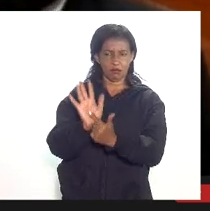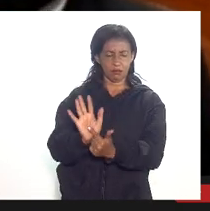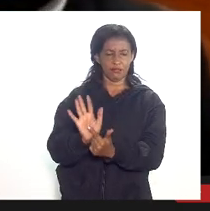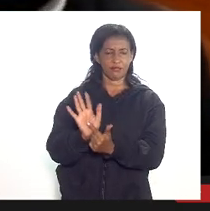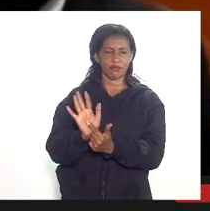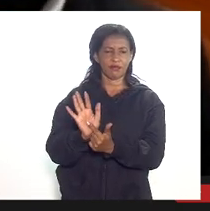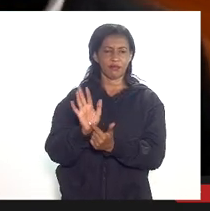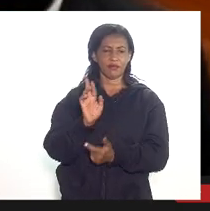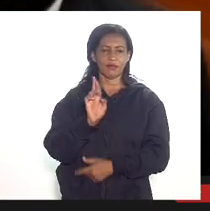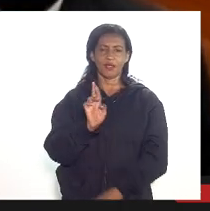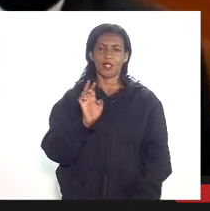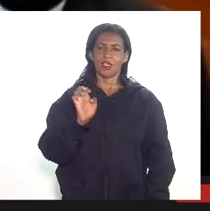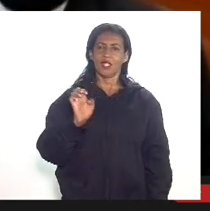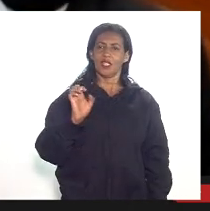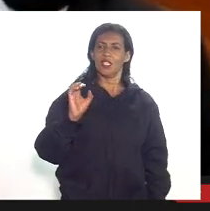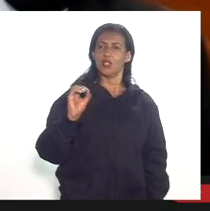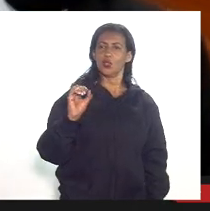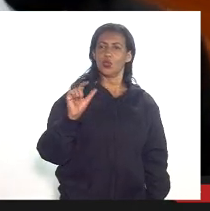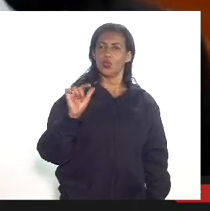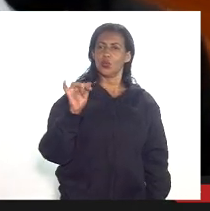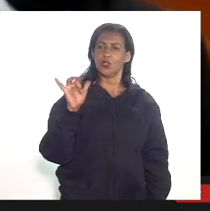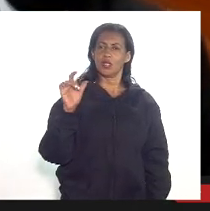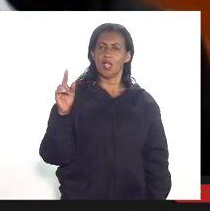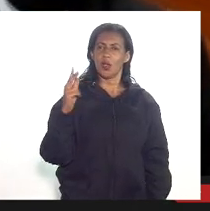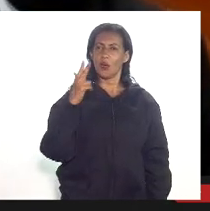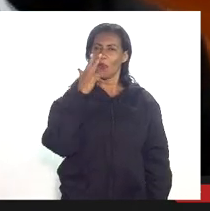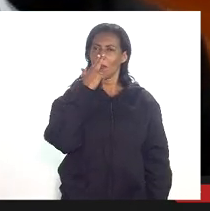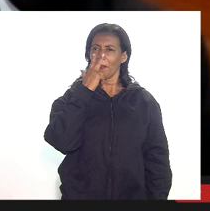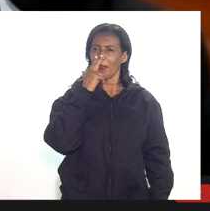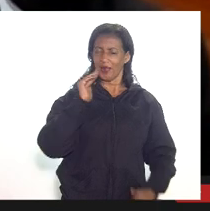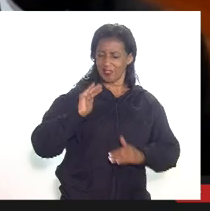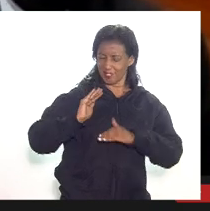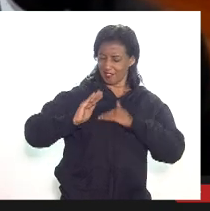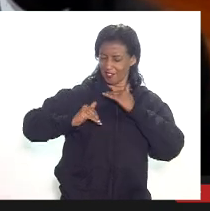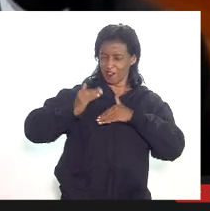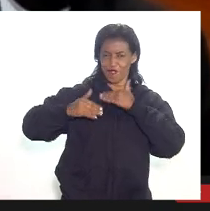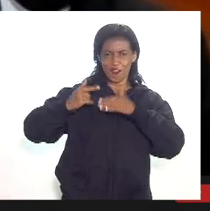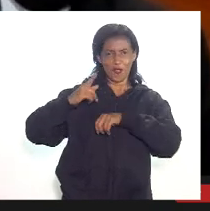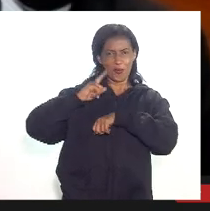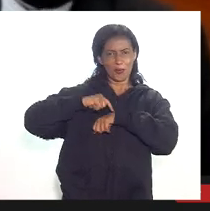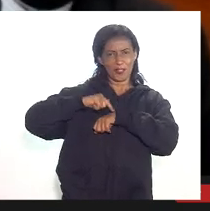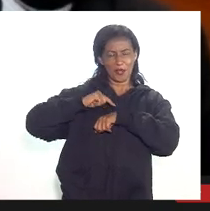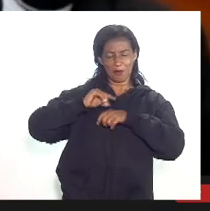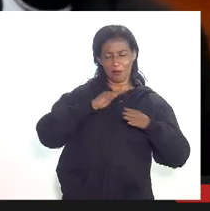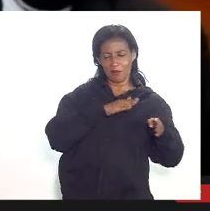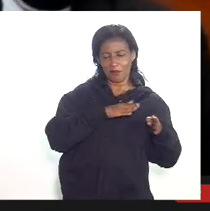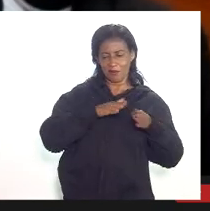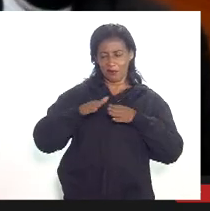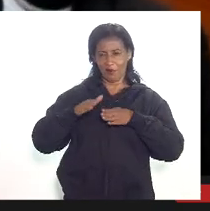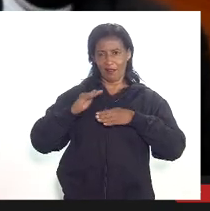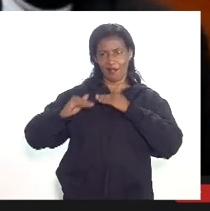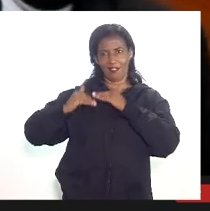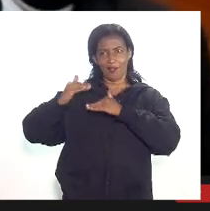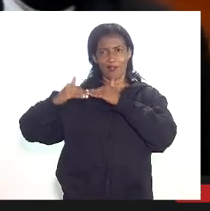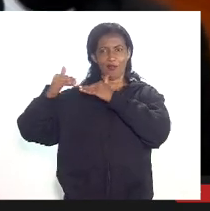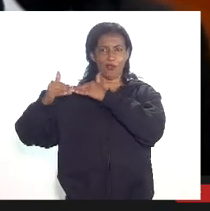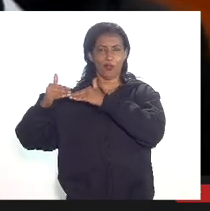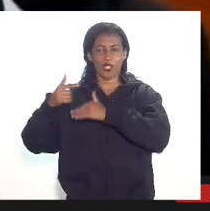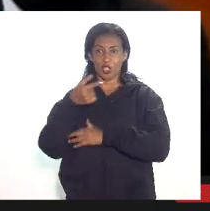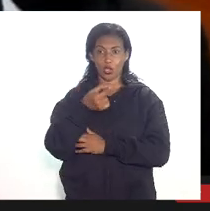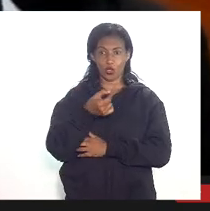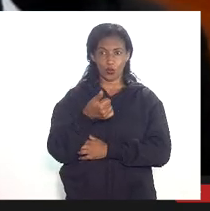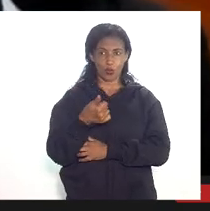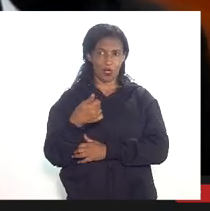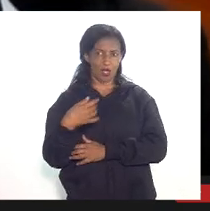resolução é como se fosse um ser vivo evolui com o tempo a resolução número 12 que é de 2014